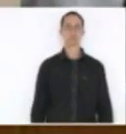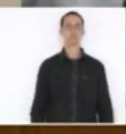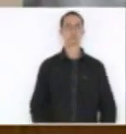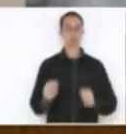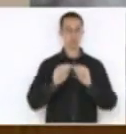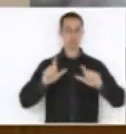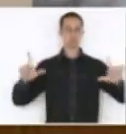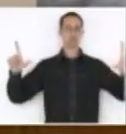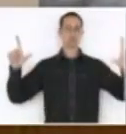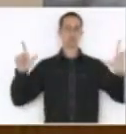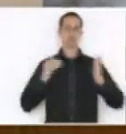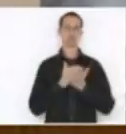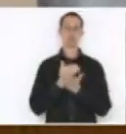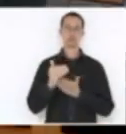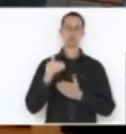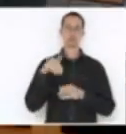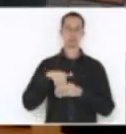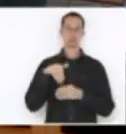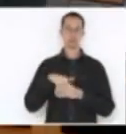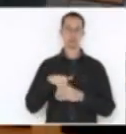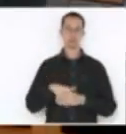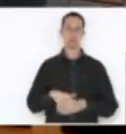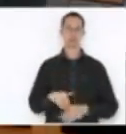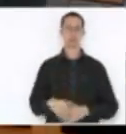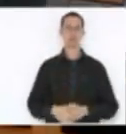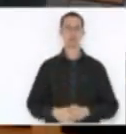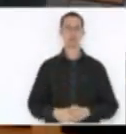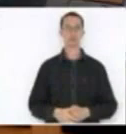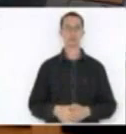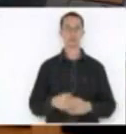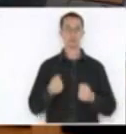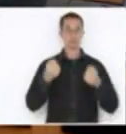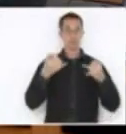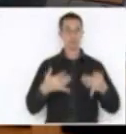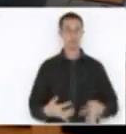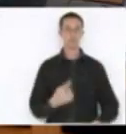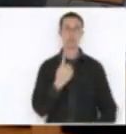abri o painel para votarmos. Nós estamos falando aqui de um bilhão e meio.